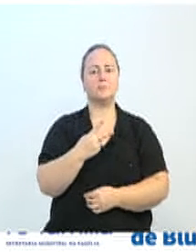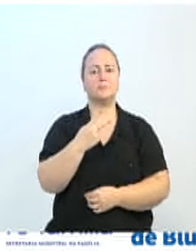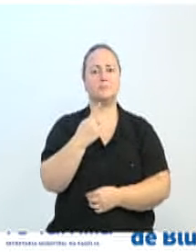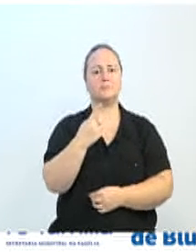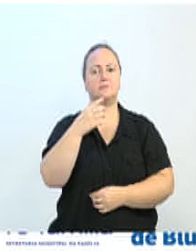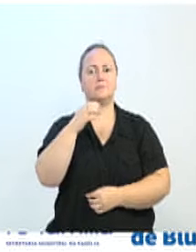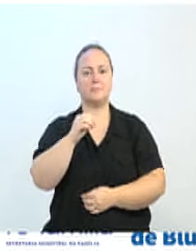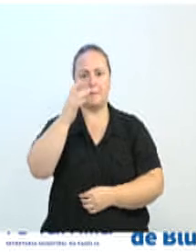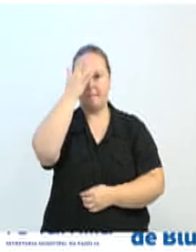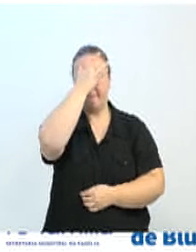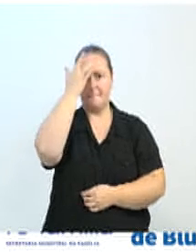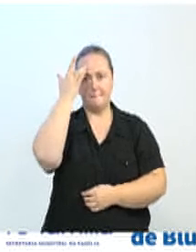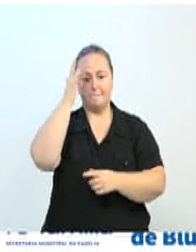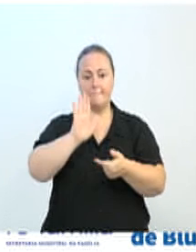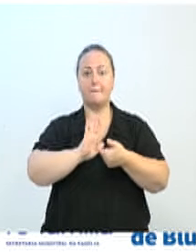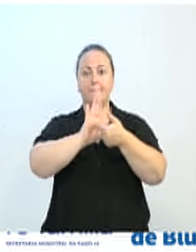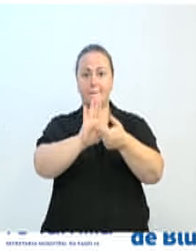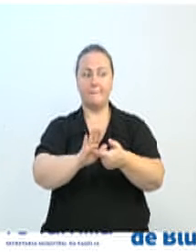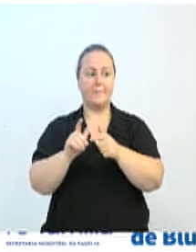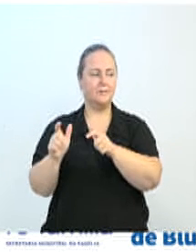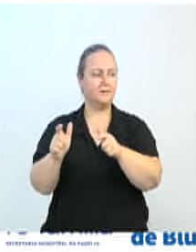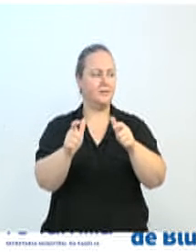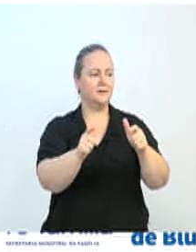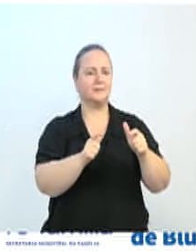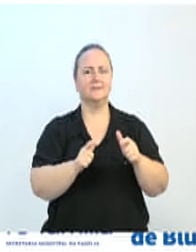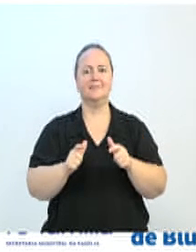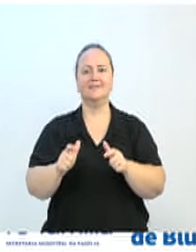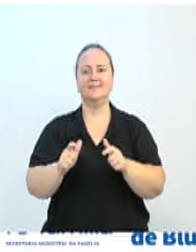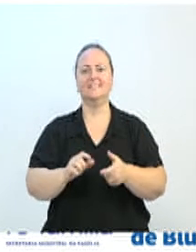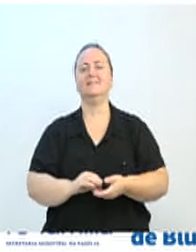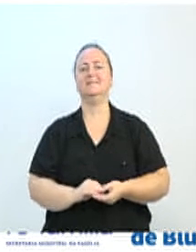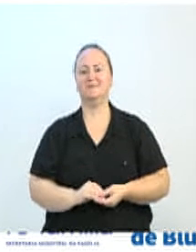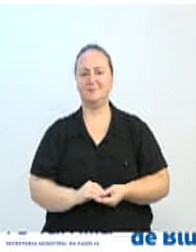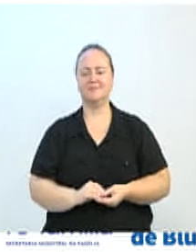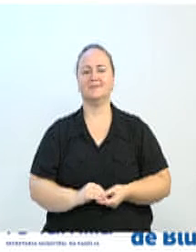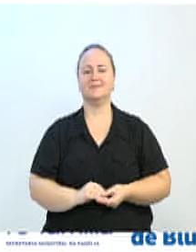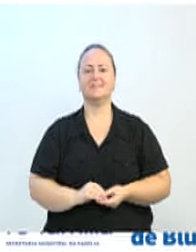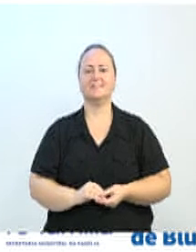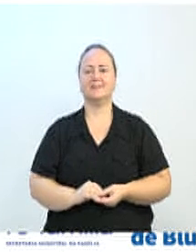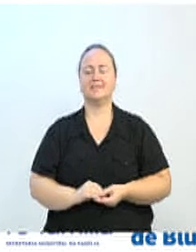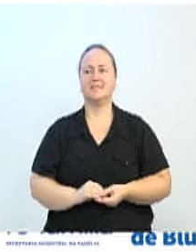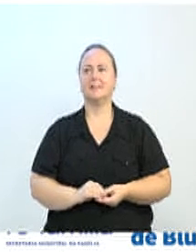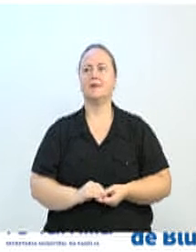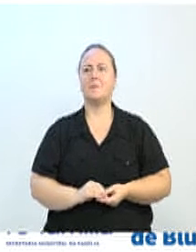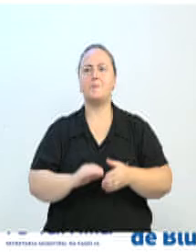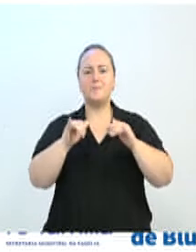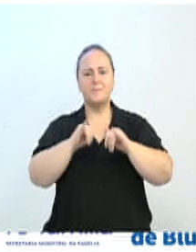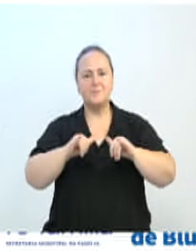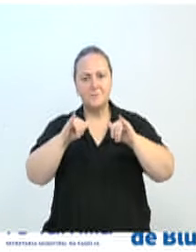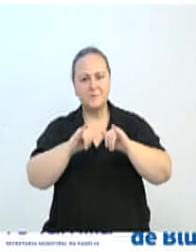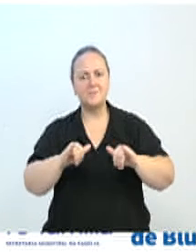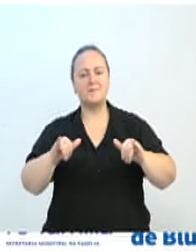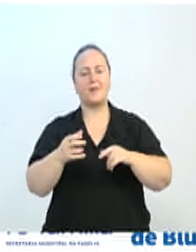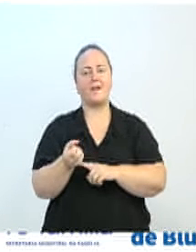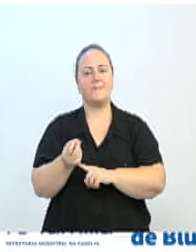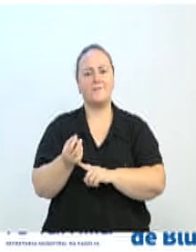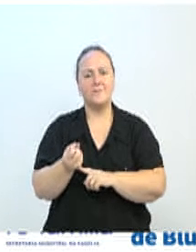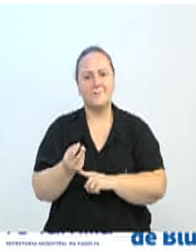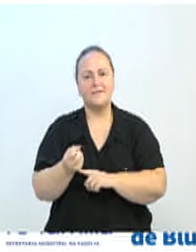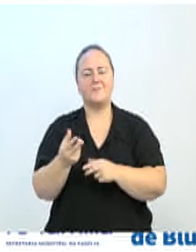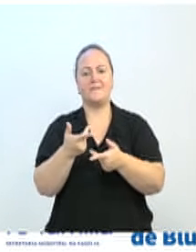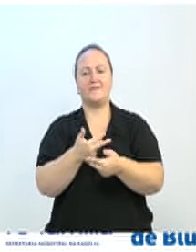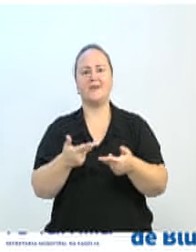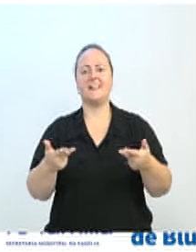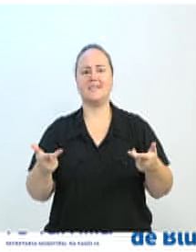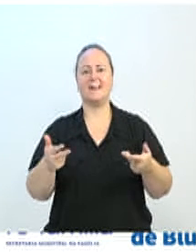que farão parte dos dois dias do evento, divulgando, comercializando seus produtos. Os